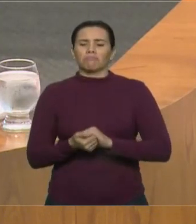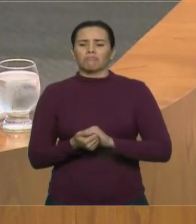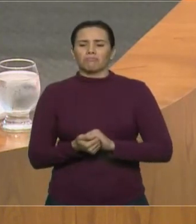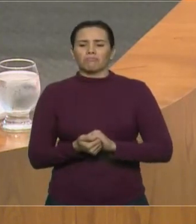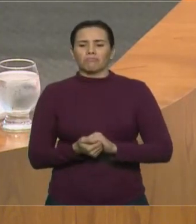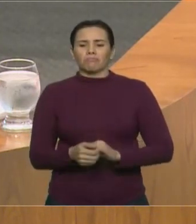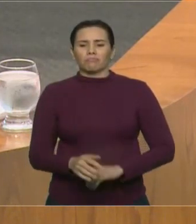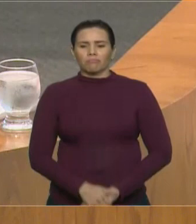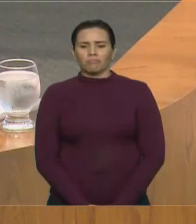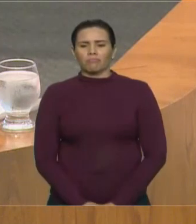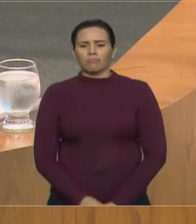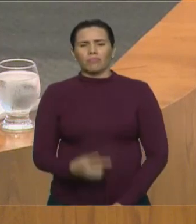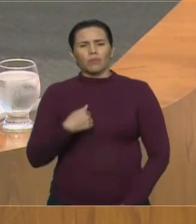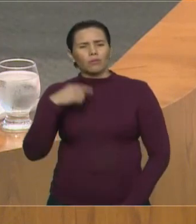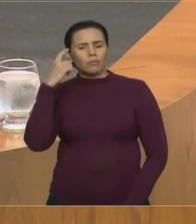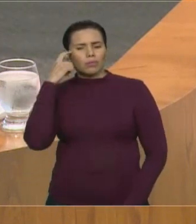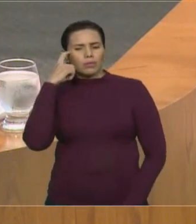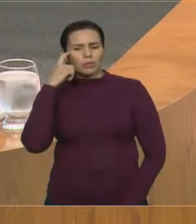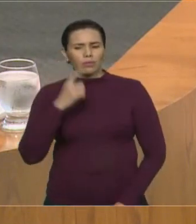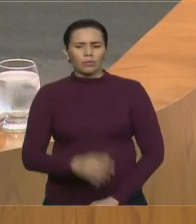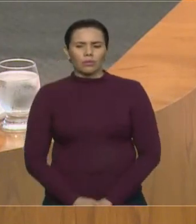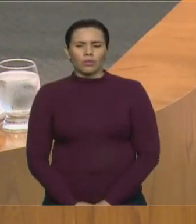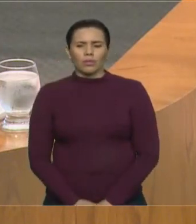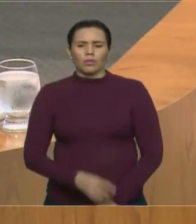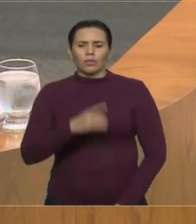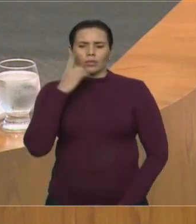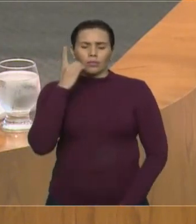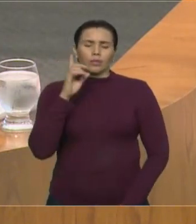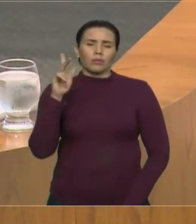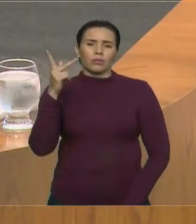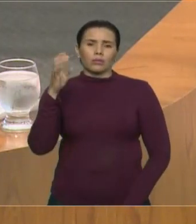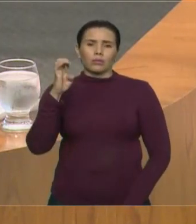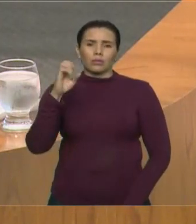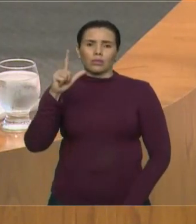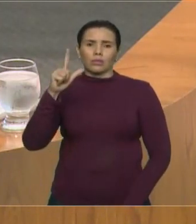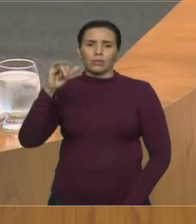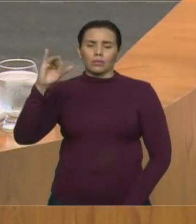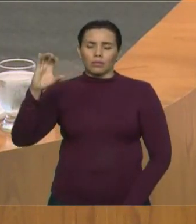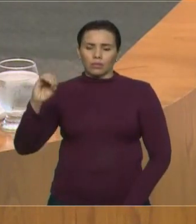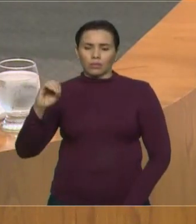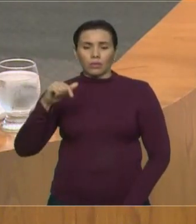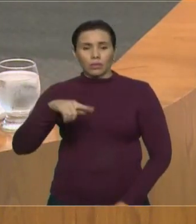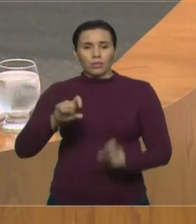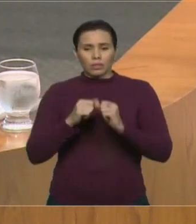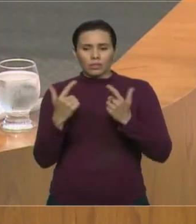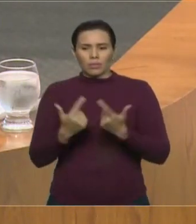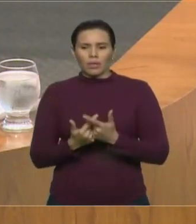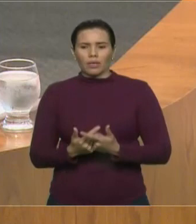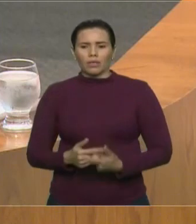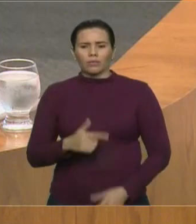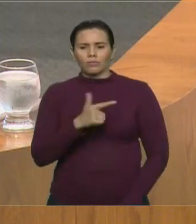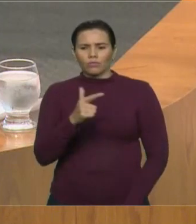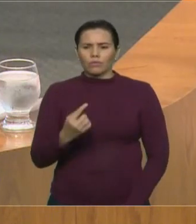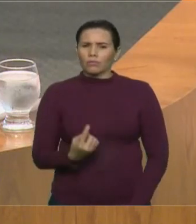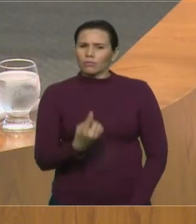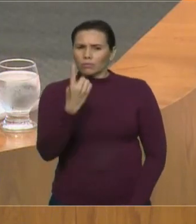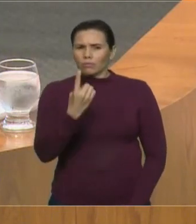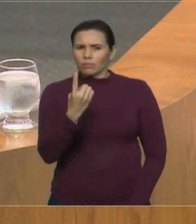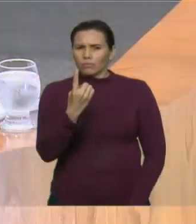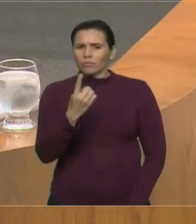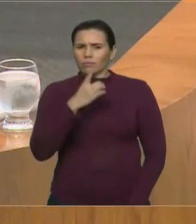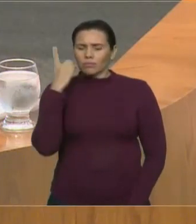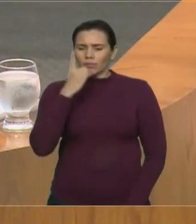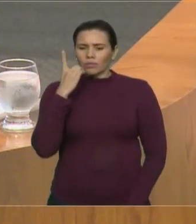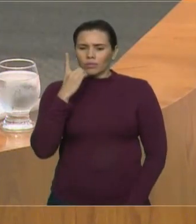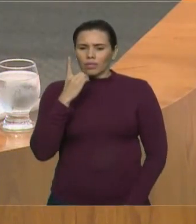esquisito, deputado Elio Soares, que aqui nessa casa não existisse um parlamentar